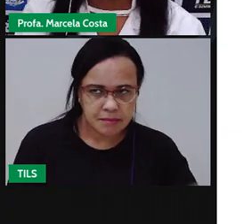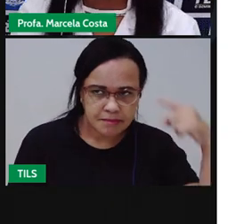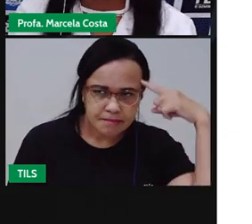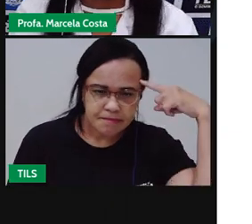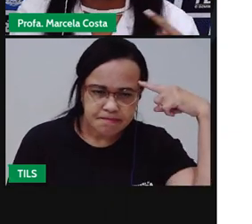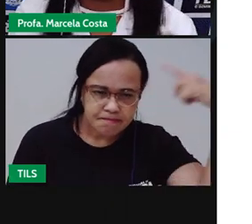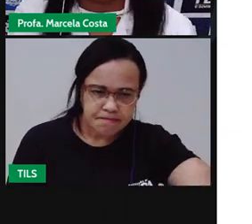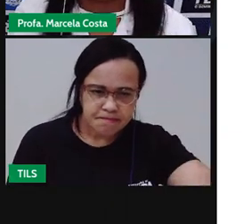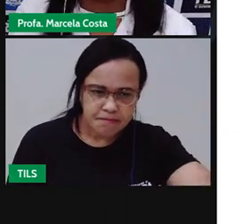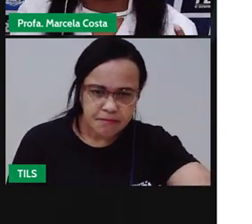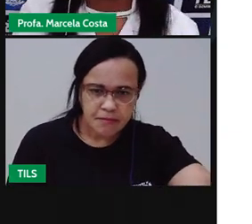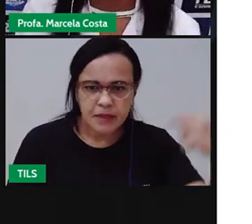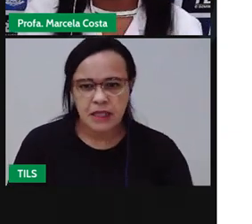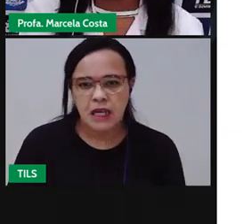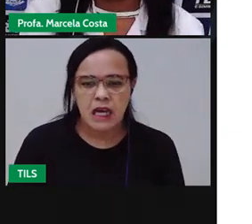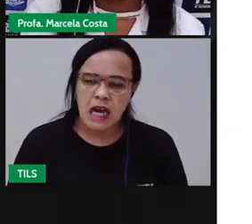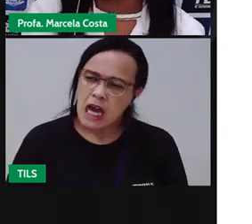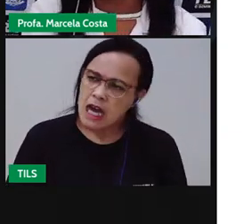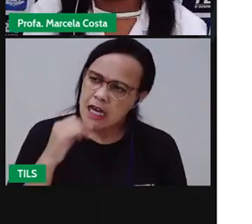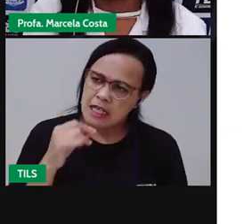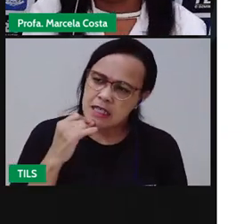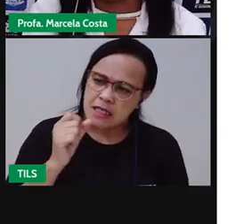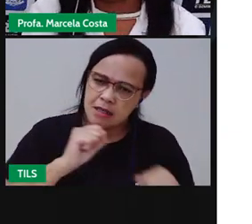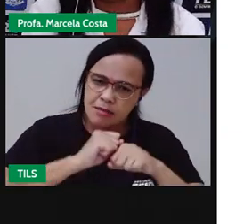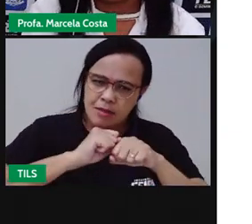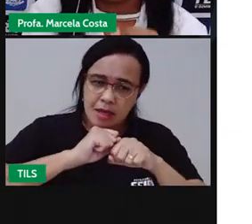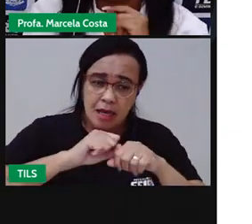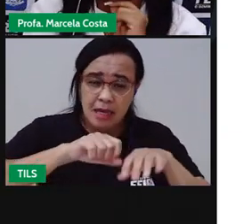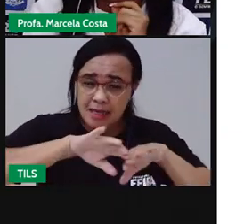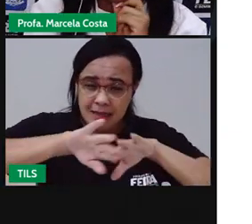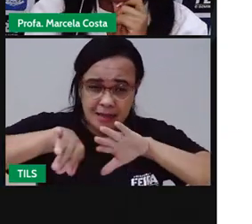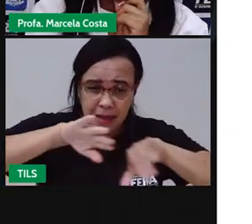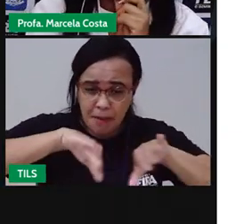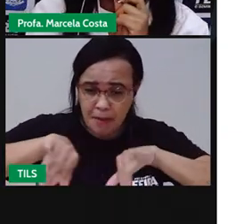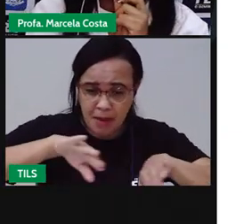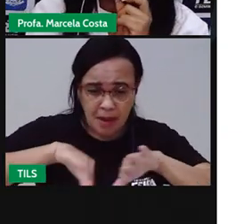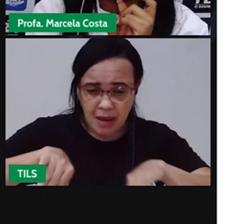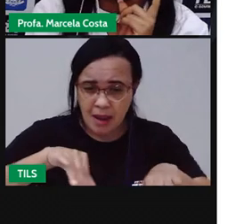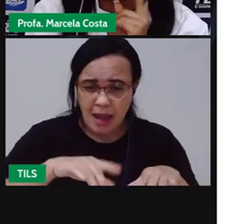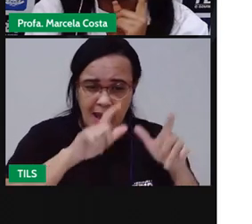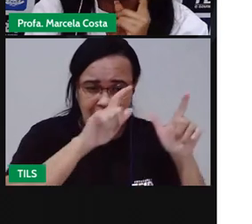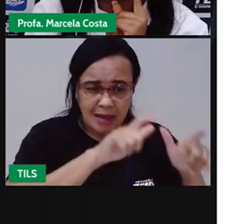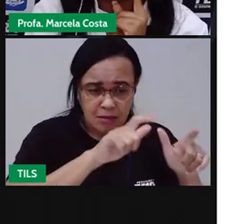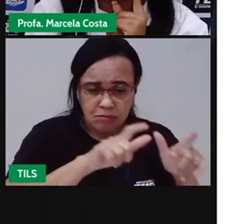Será que separar produtos de limpeza dos alimentos pode ser uma solução?